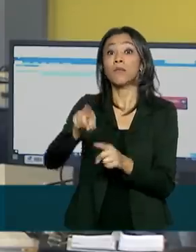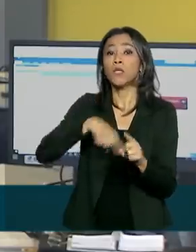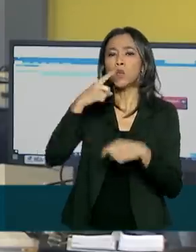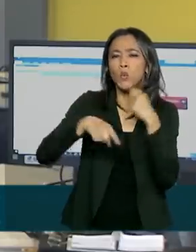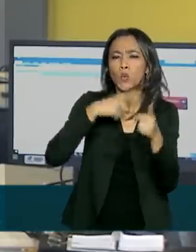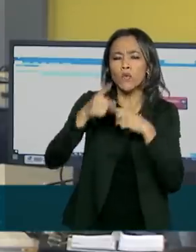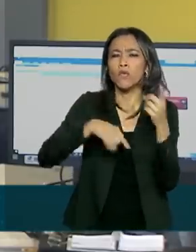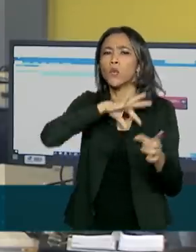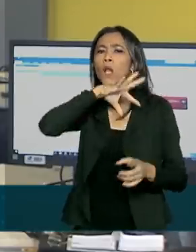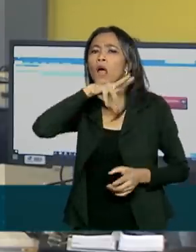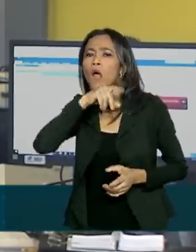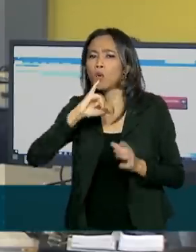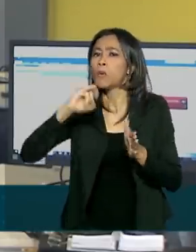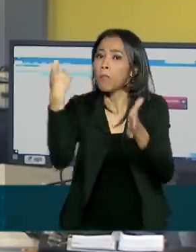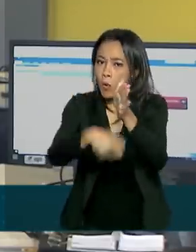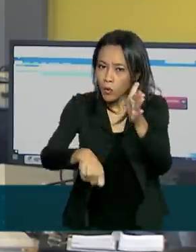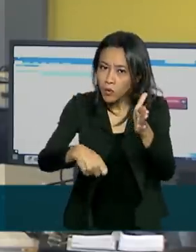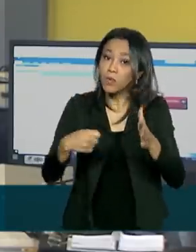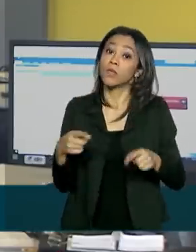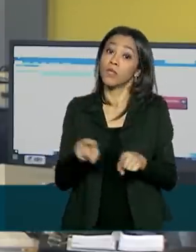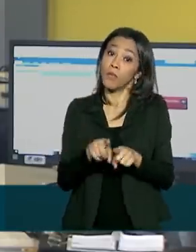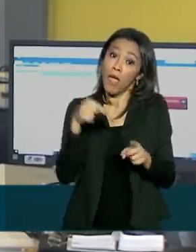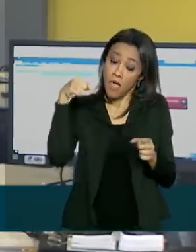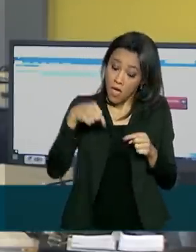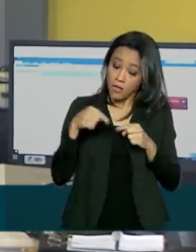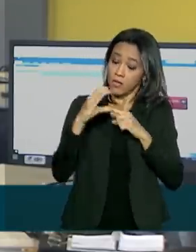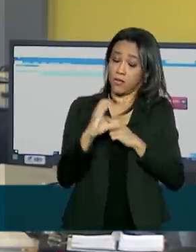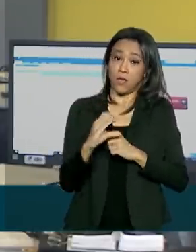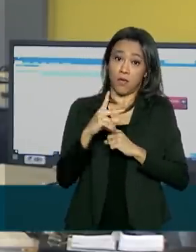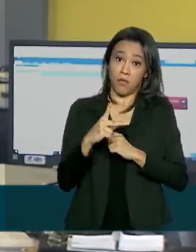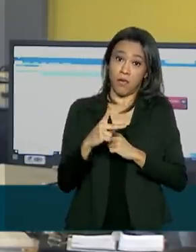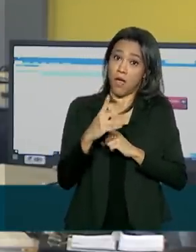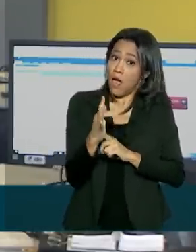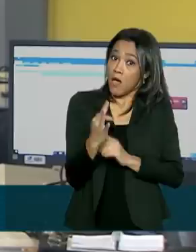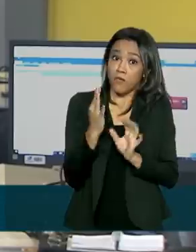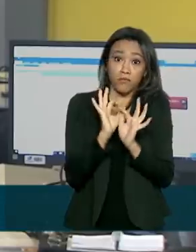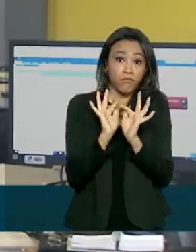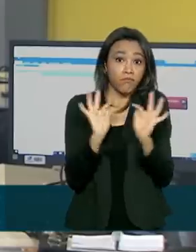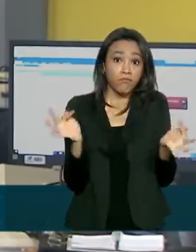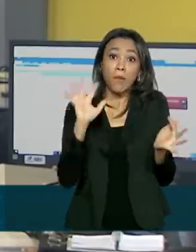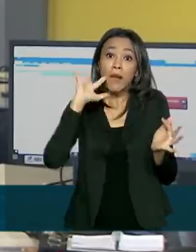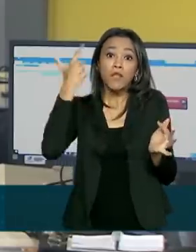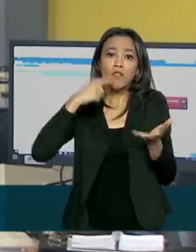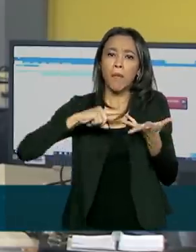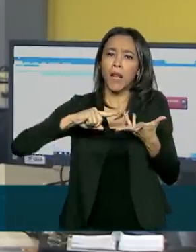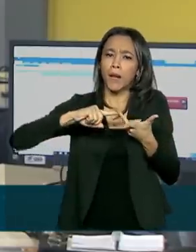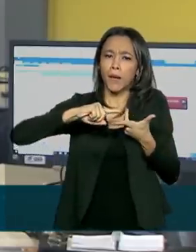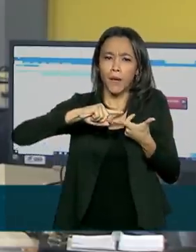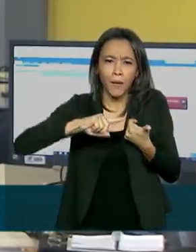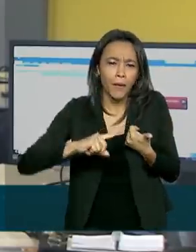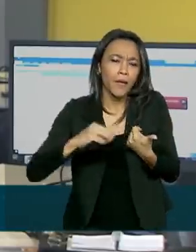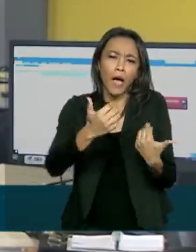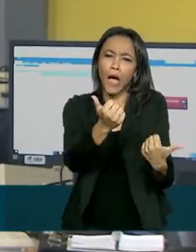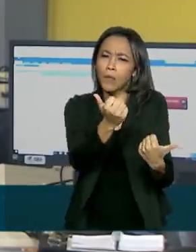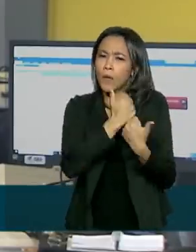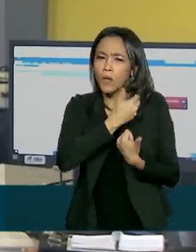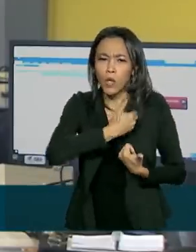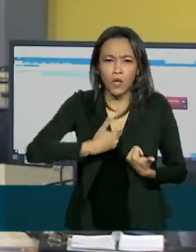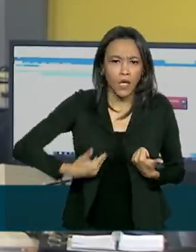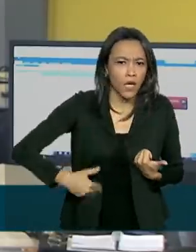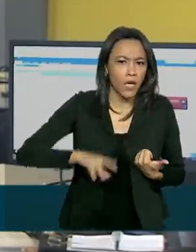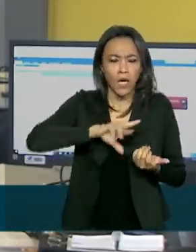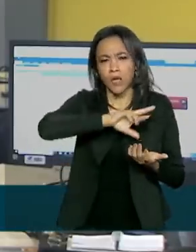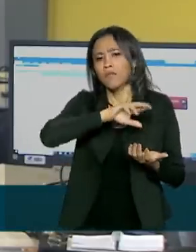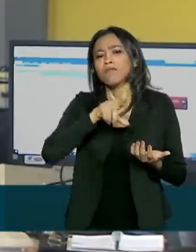Renata, desde março do ano passado, o CPF é suficiente para o cidadão exercer suas obrigações de direitos e obter benefícios como auxílio emergencial.